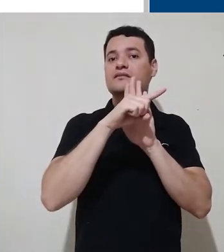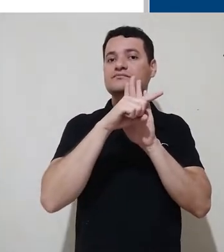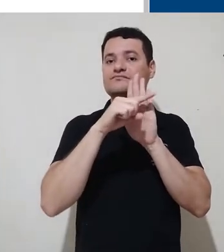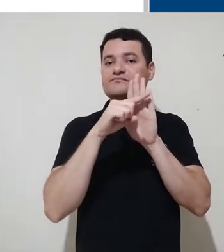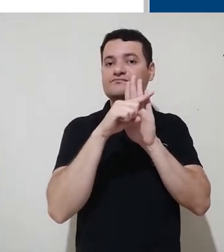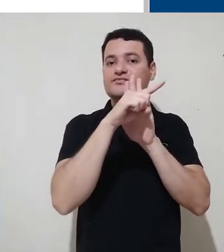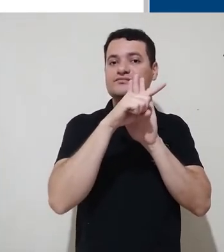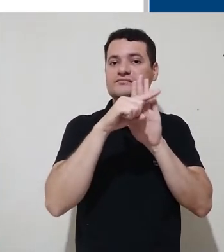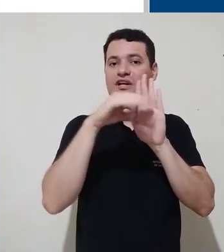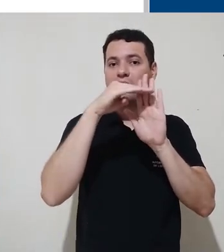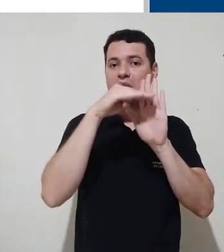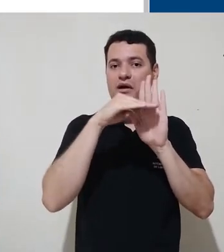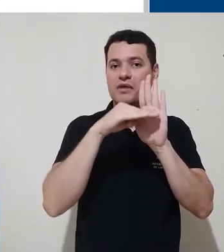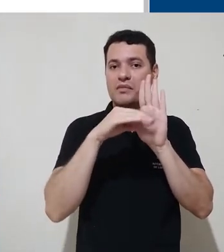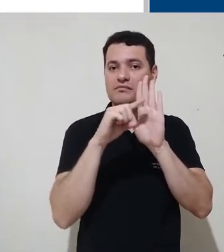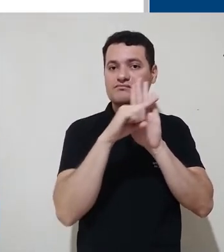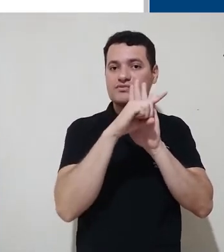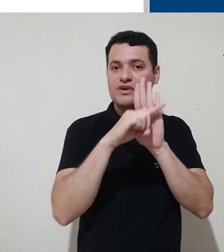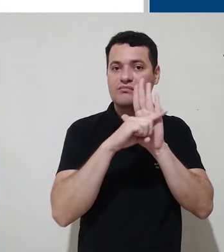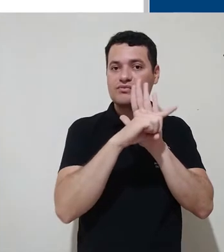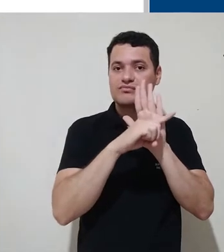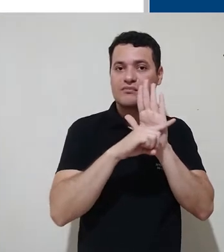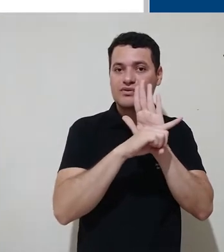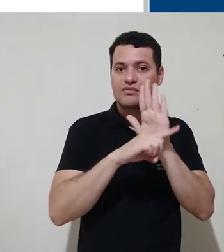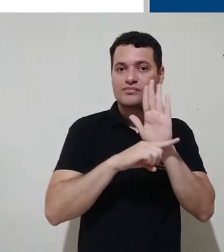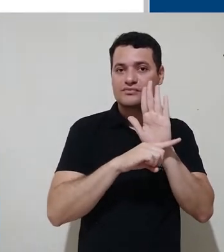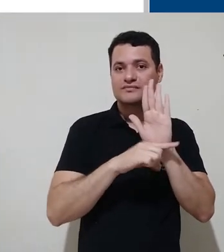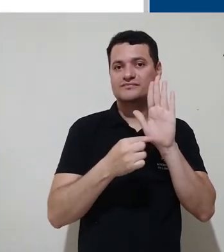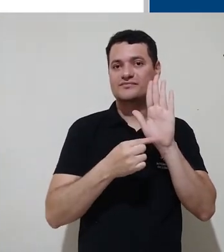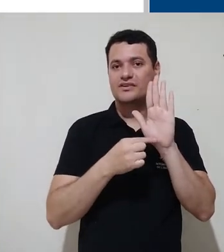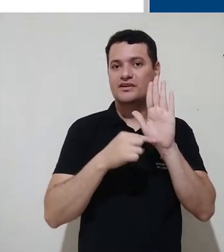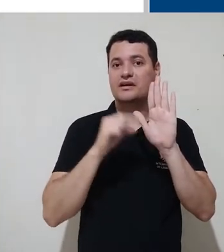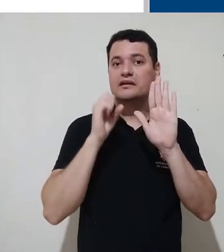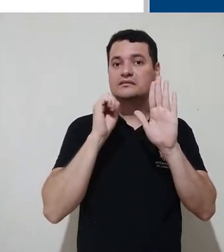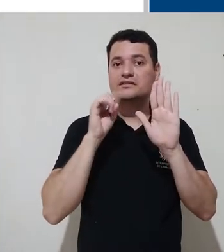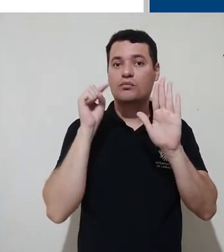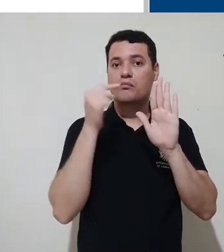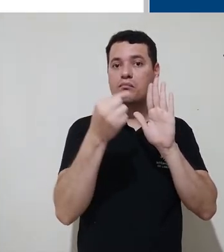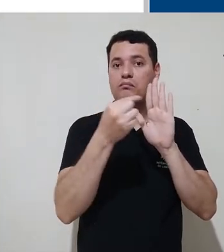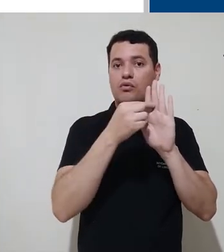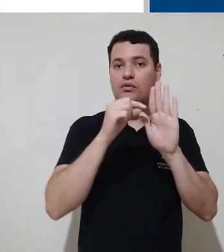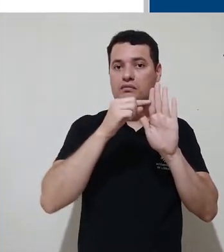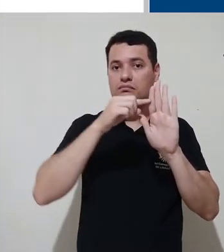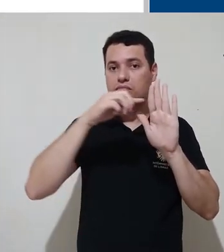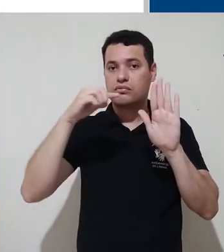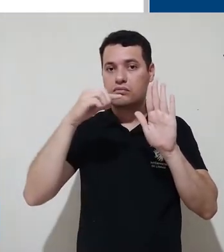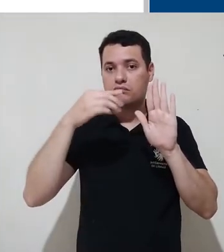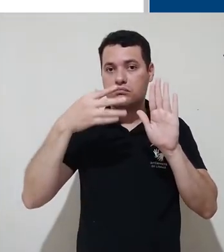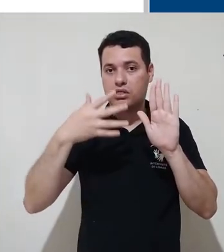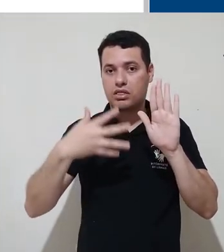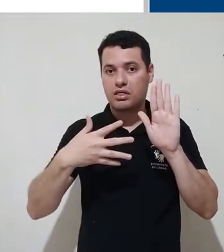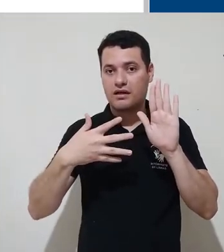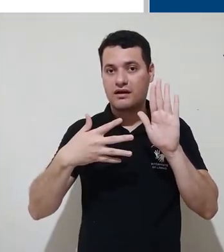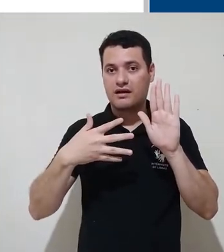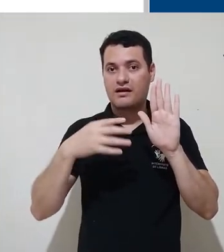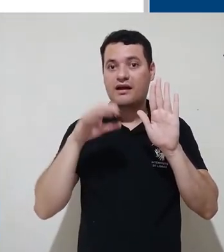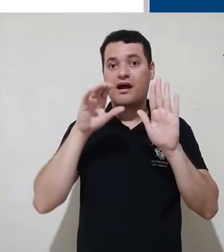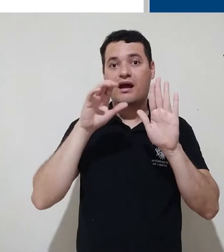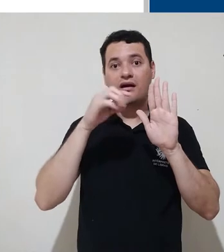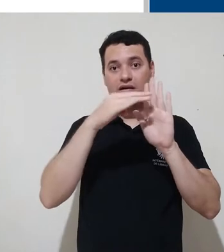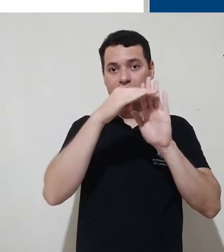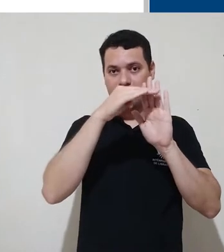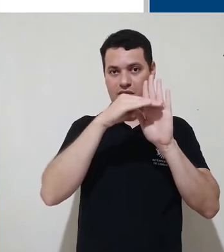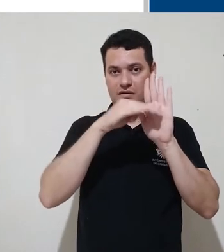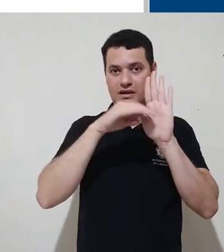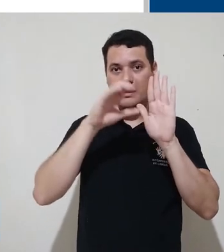que diz que eu posso expandir elas ou contraí-las. Como dito anteriormente, categorias